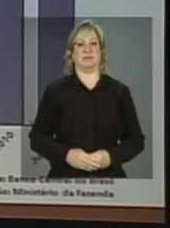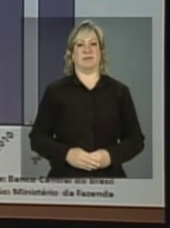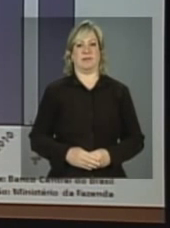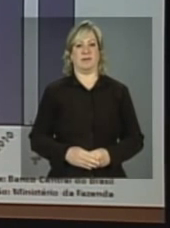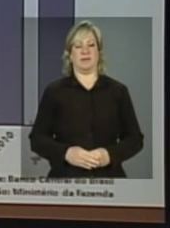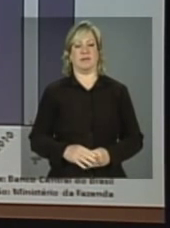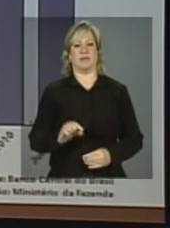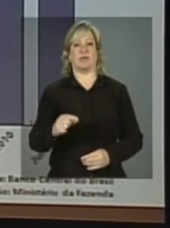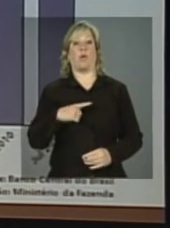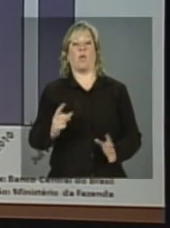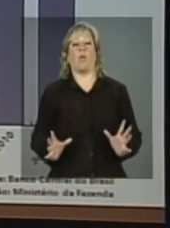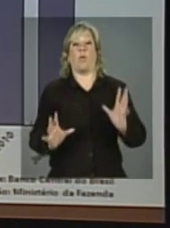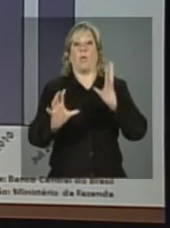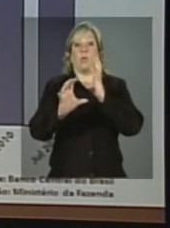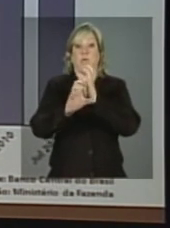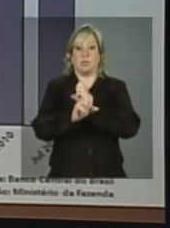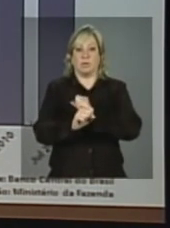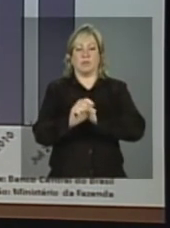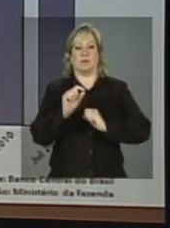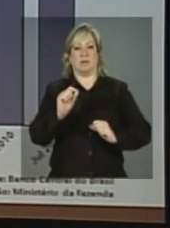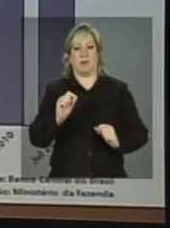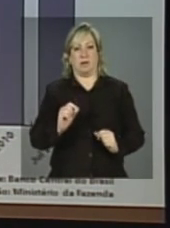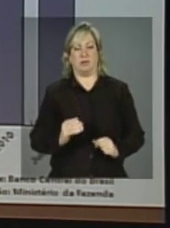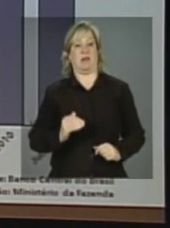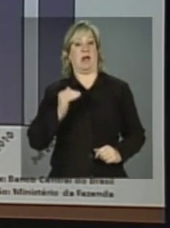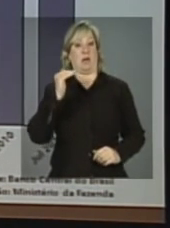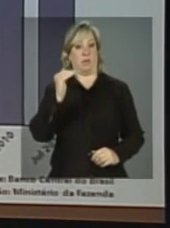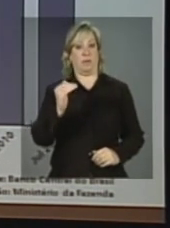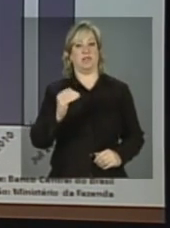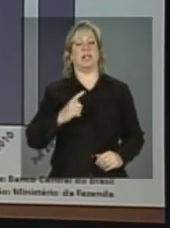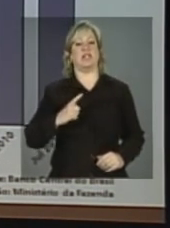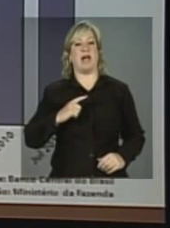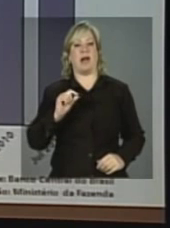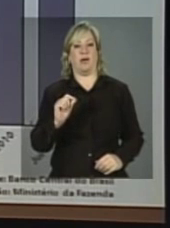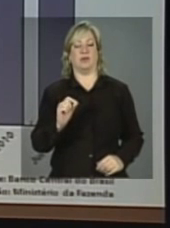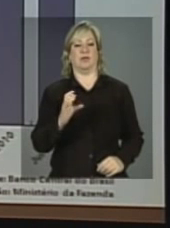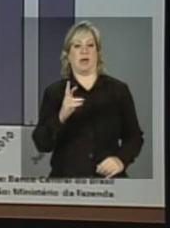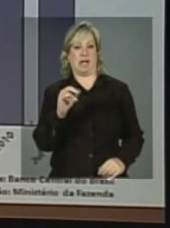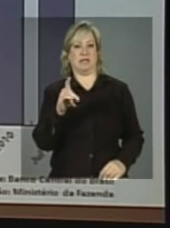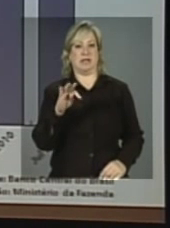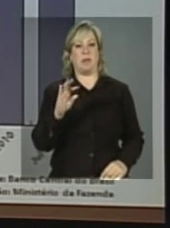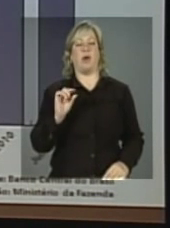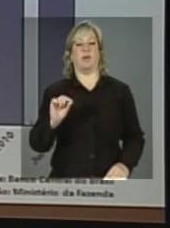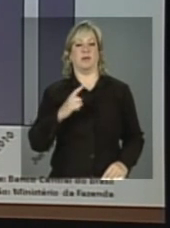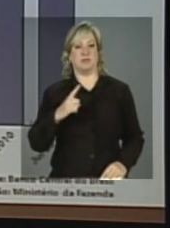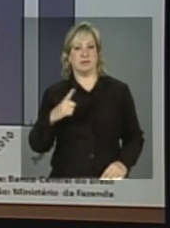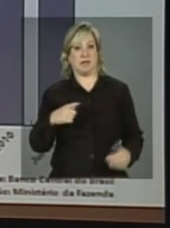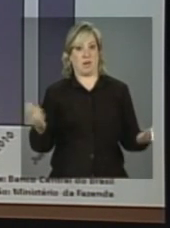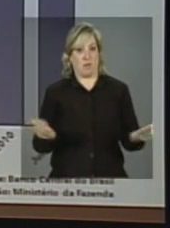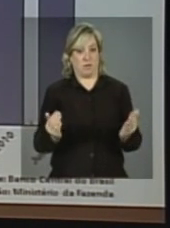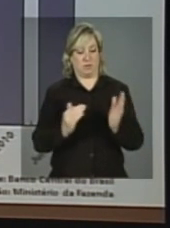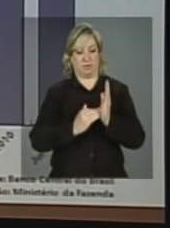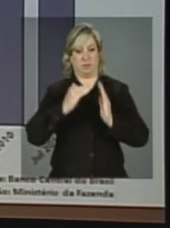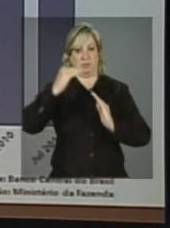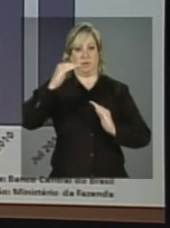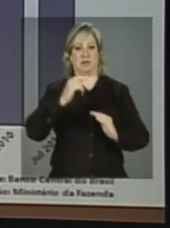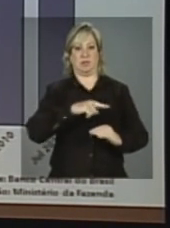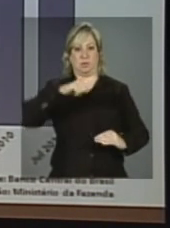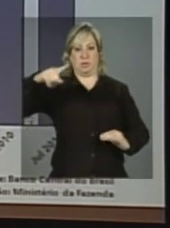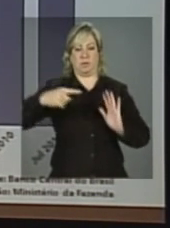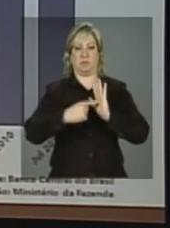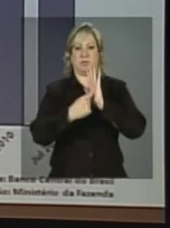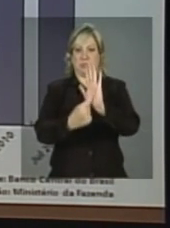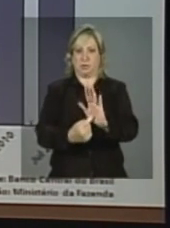o volume, o aumento do crédito no país, no gráfico, fica mais eloquente essa elevação, como foi